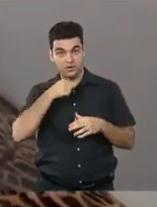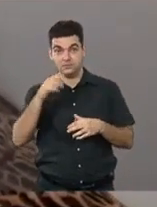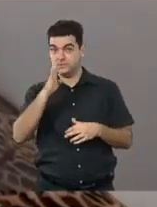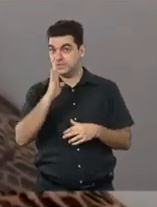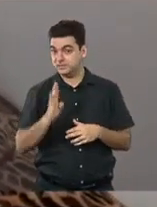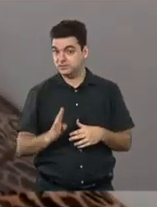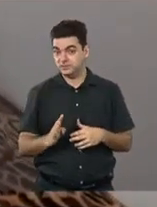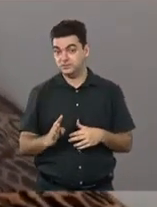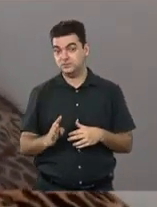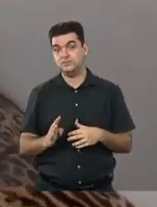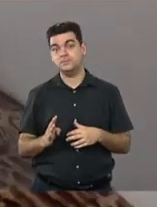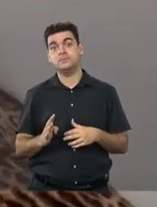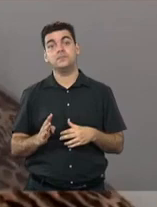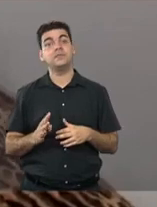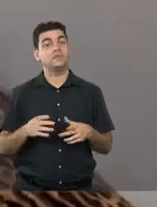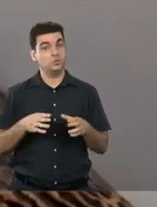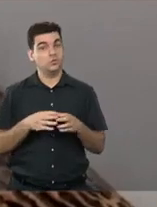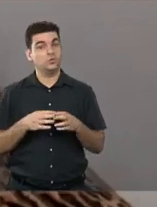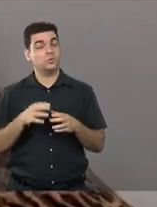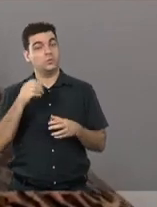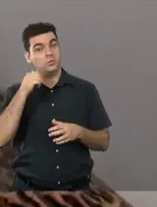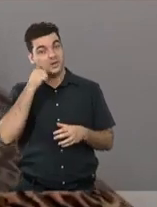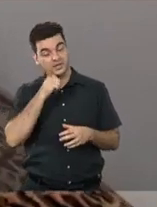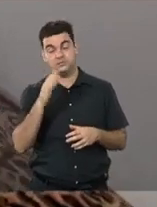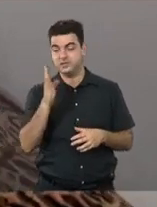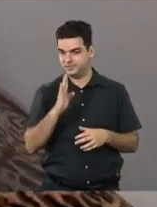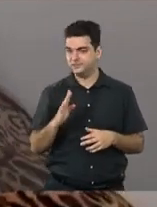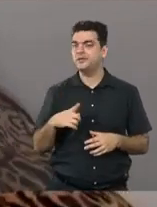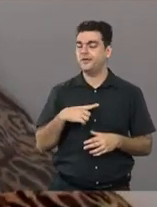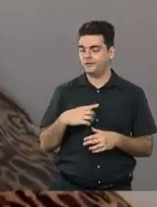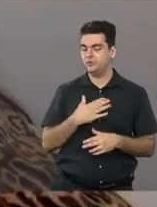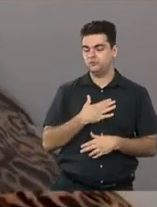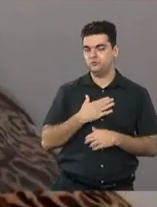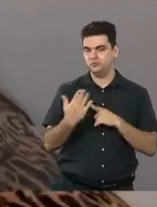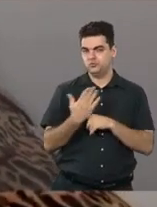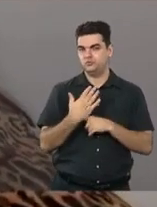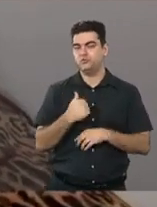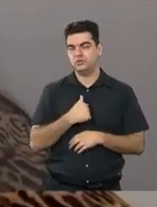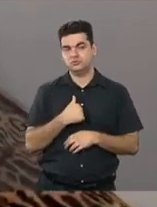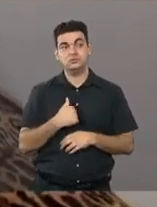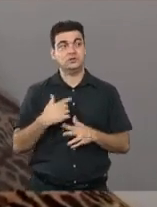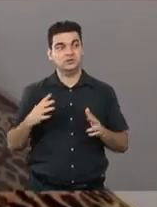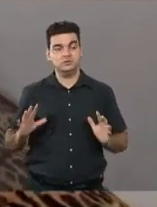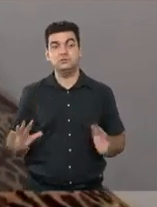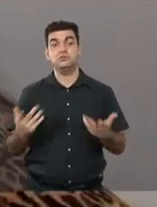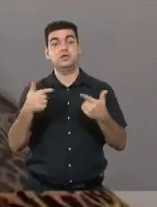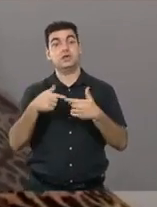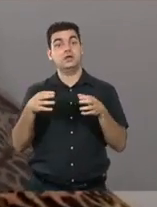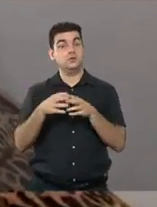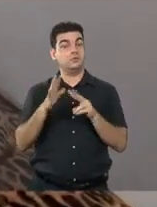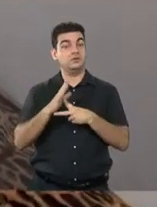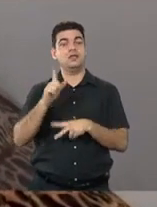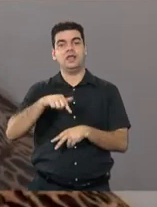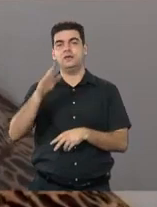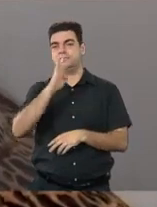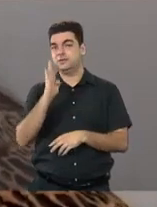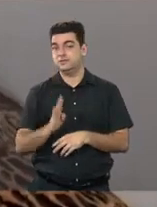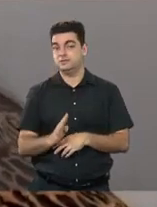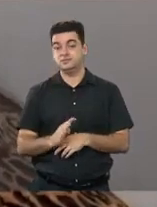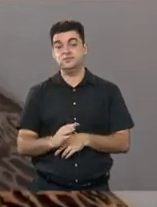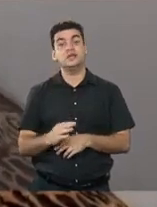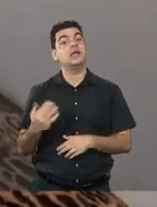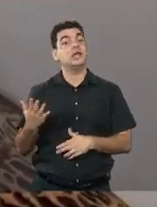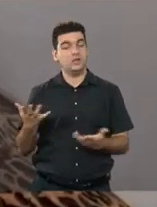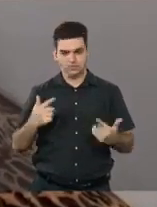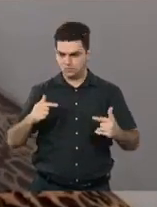sozinha eu não faço nada, eu sempre trago o grupo comigo, ele acredita nisso, ele acredita que o nosso partido é o Brasil e a gente